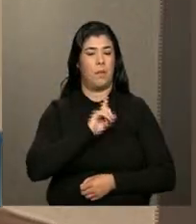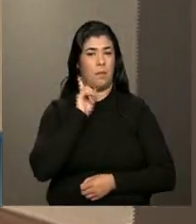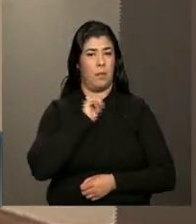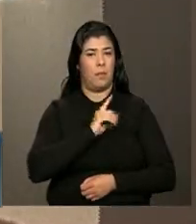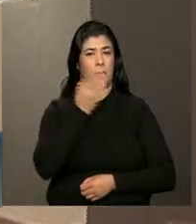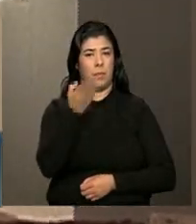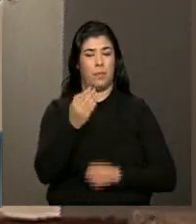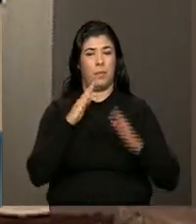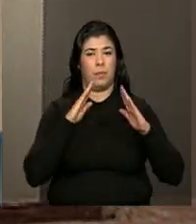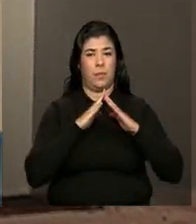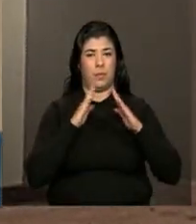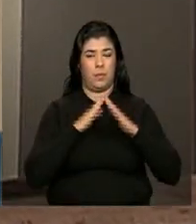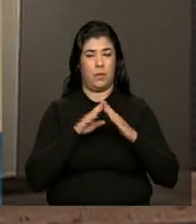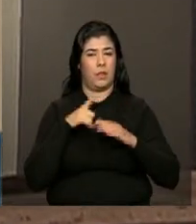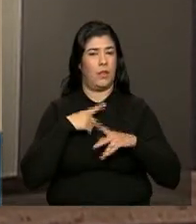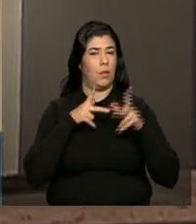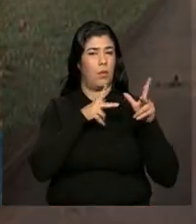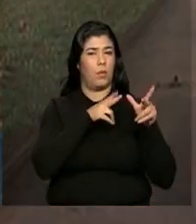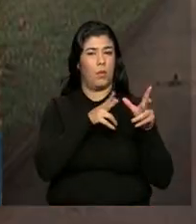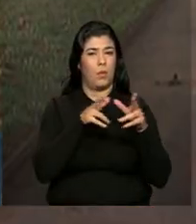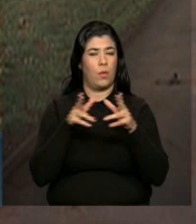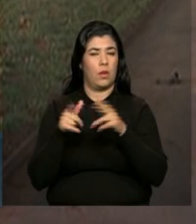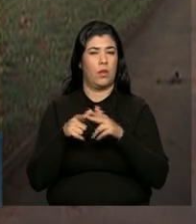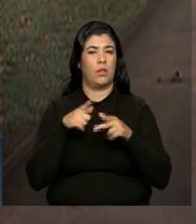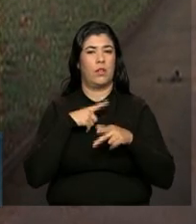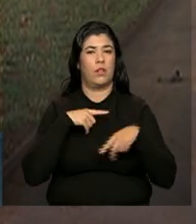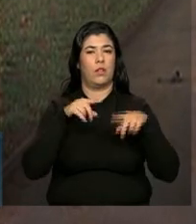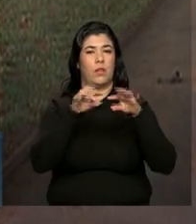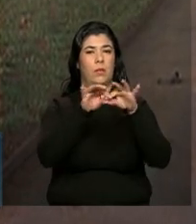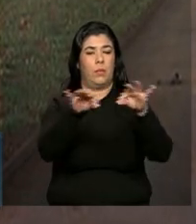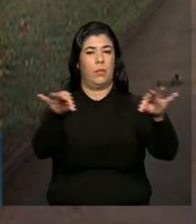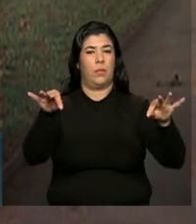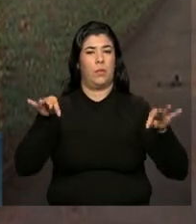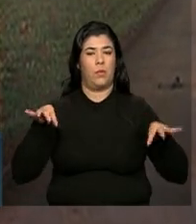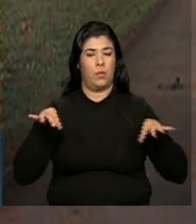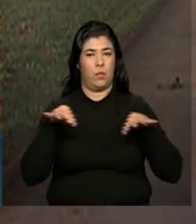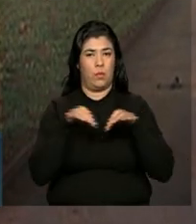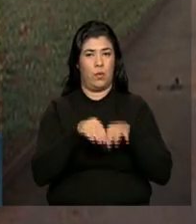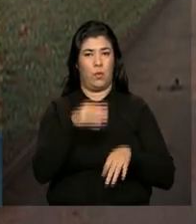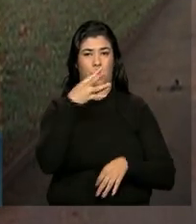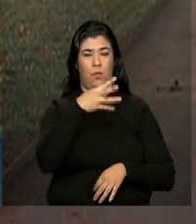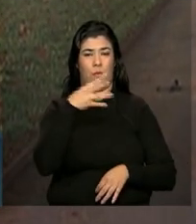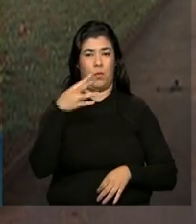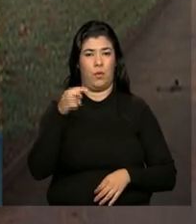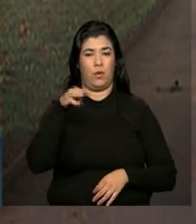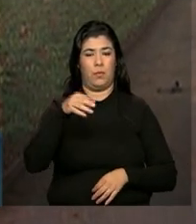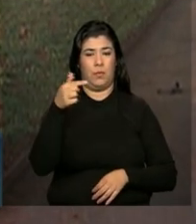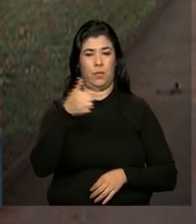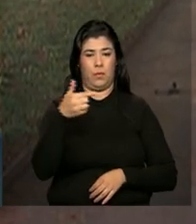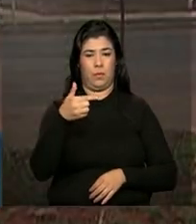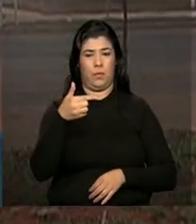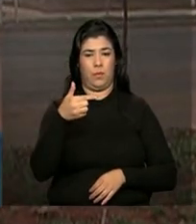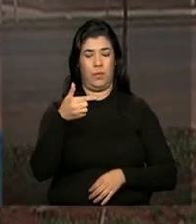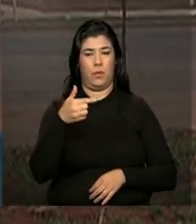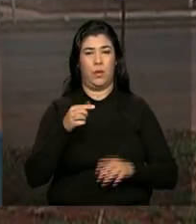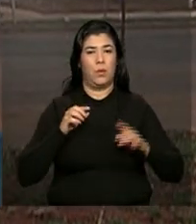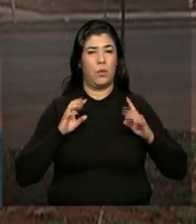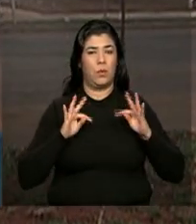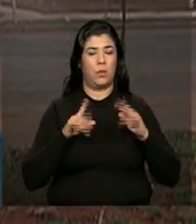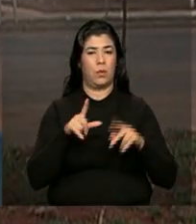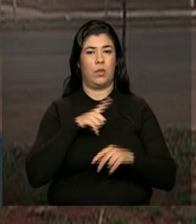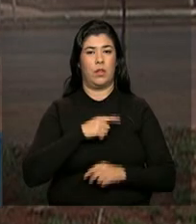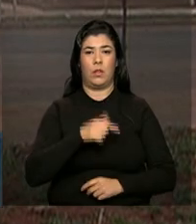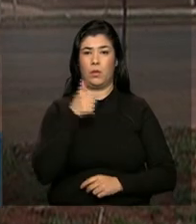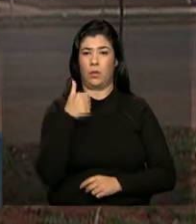são todas padronizadas, que têm área de 44 metros quadrados, todas têm